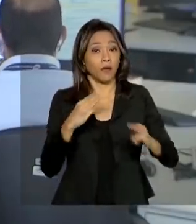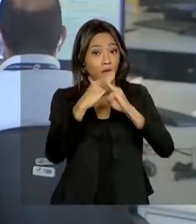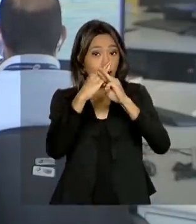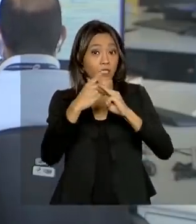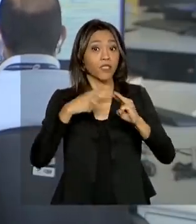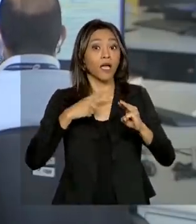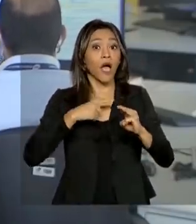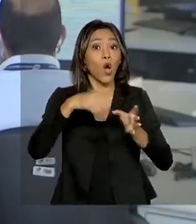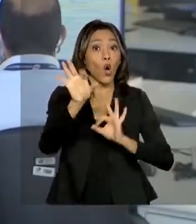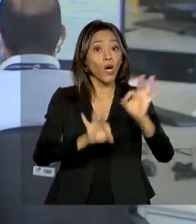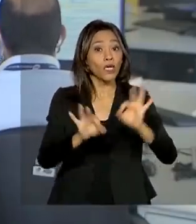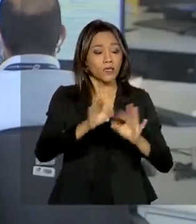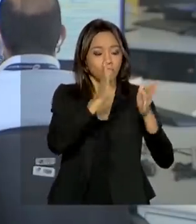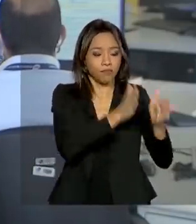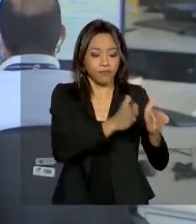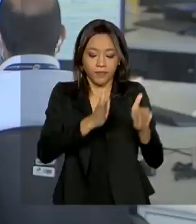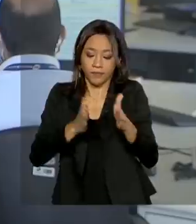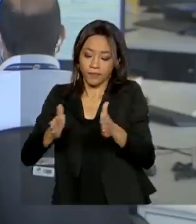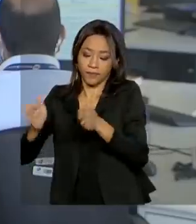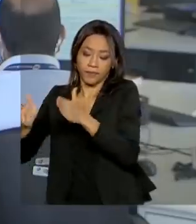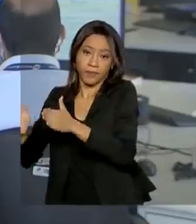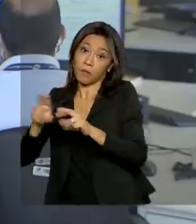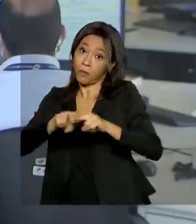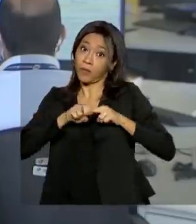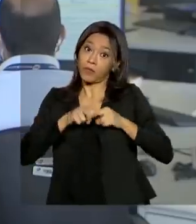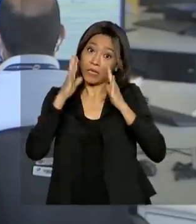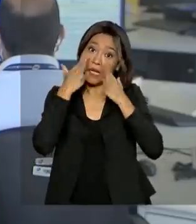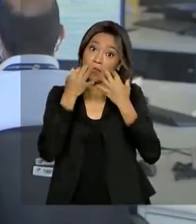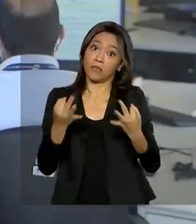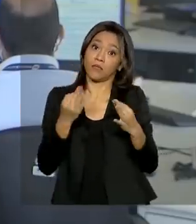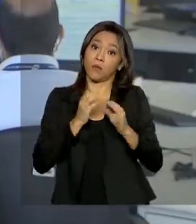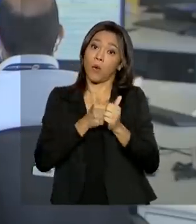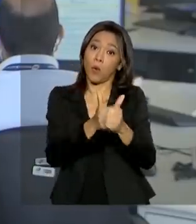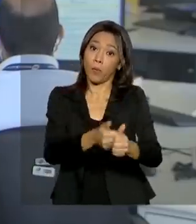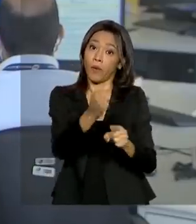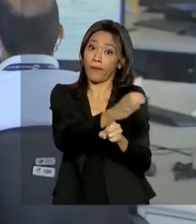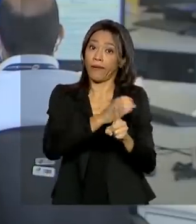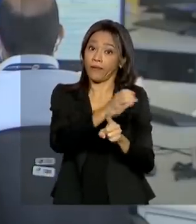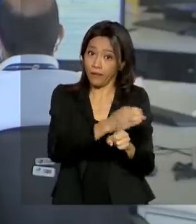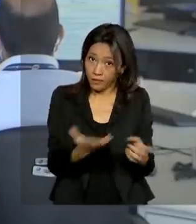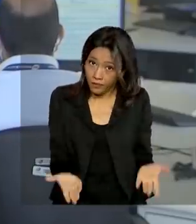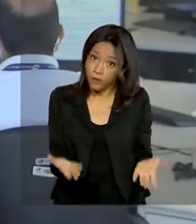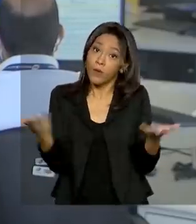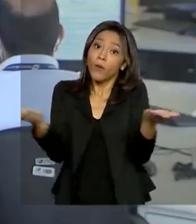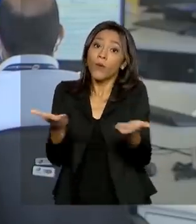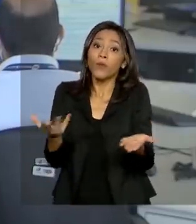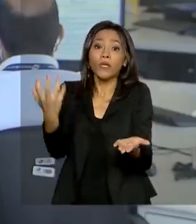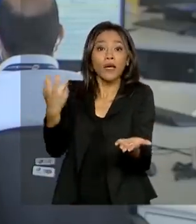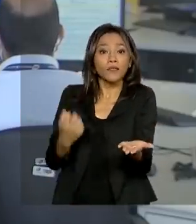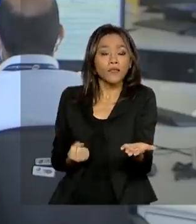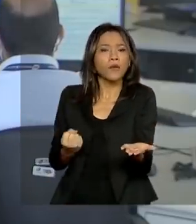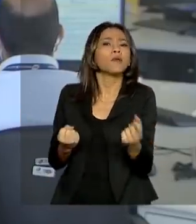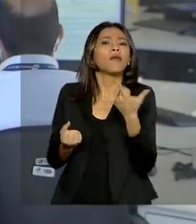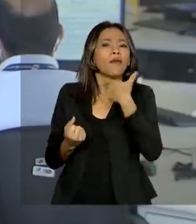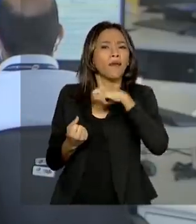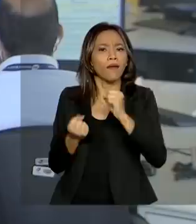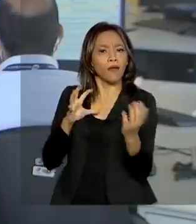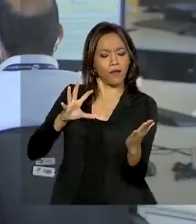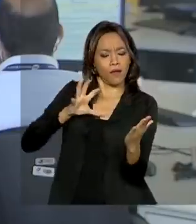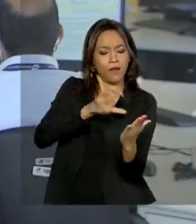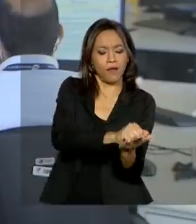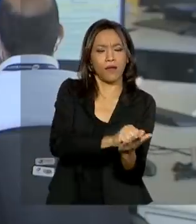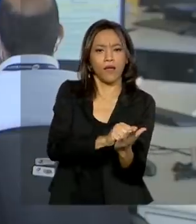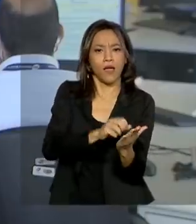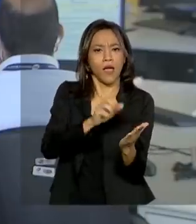escalonado. É importante, por isso, acompanhar o calendário. Recebem hoje o auxílio emergencial, quem se cadastrou pelo aplicativo